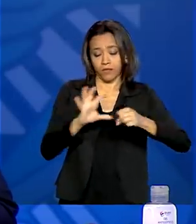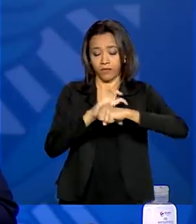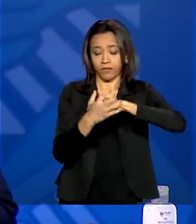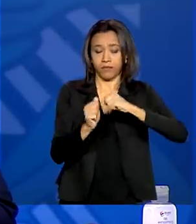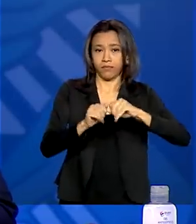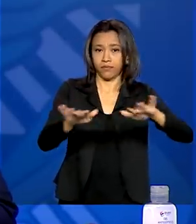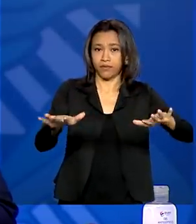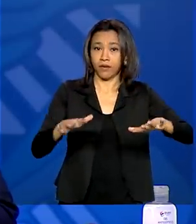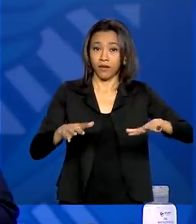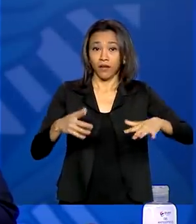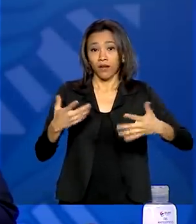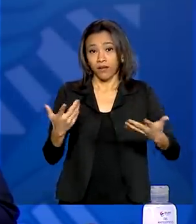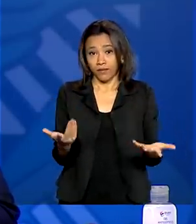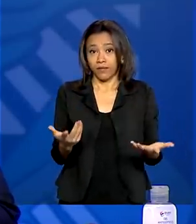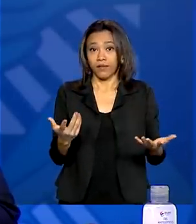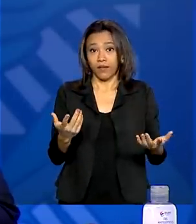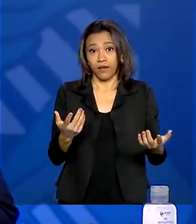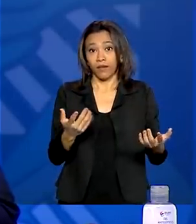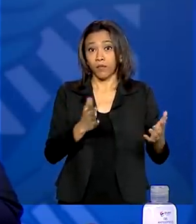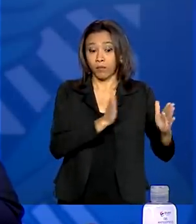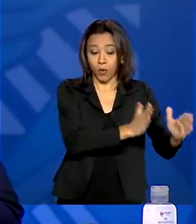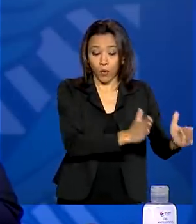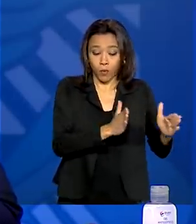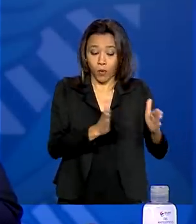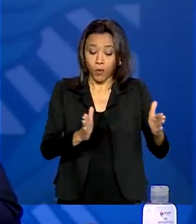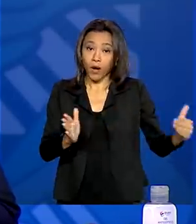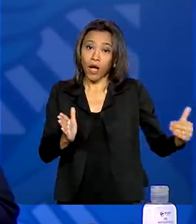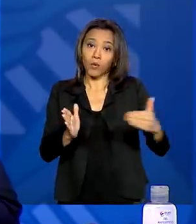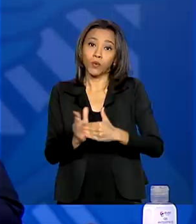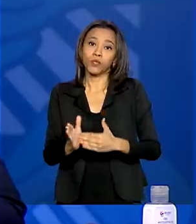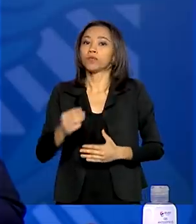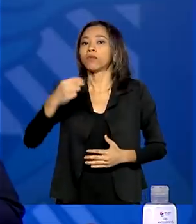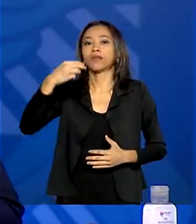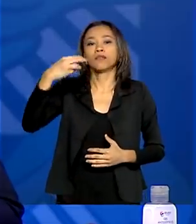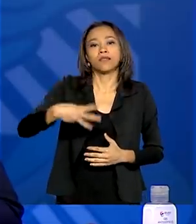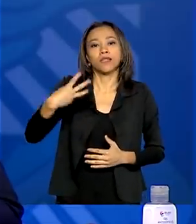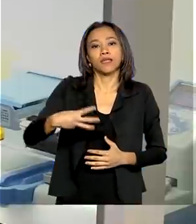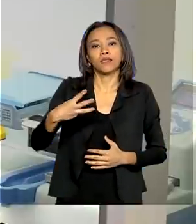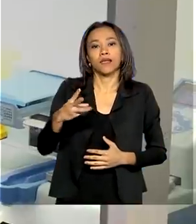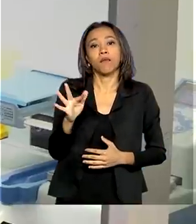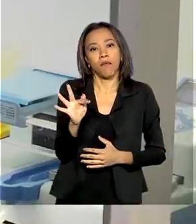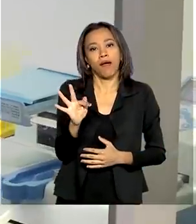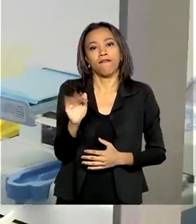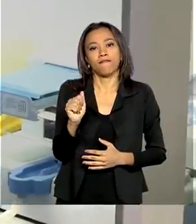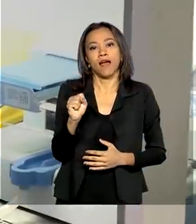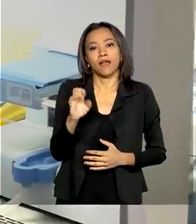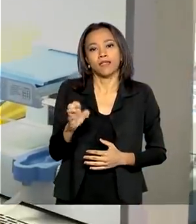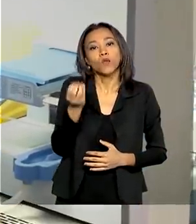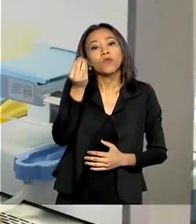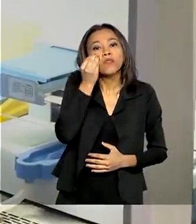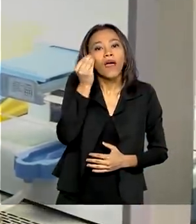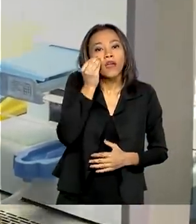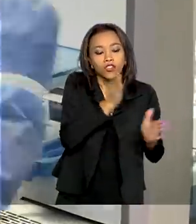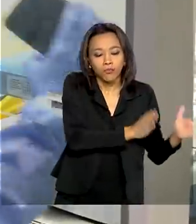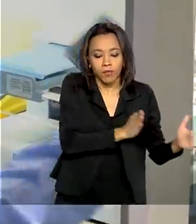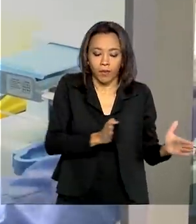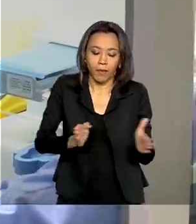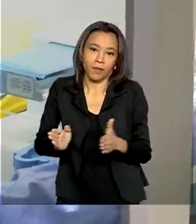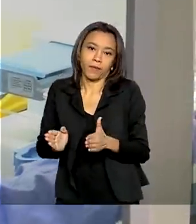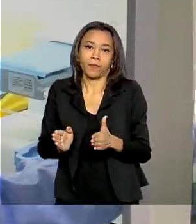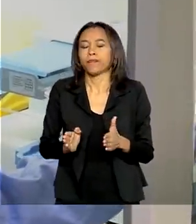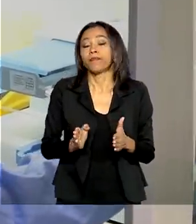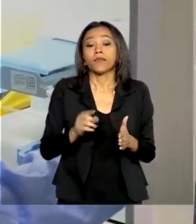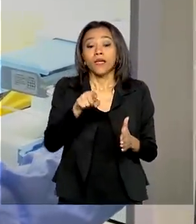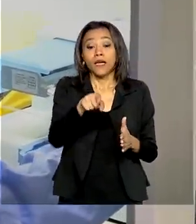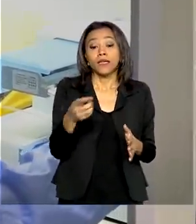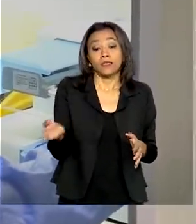etapas e chegar na fase 3, que é a última fase dos testes clínicos. Novidade também nos testes. Um novo